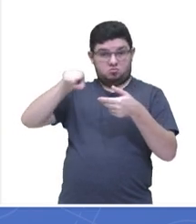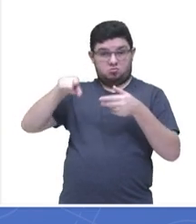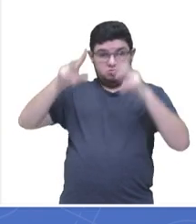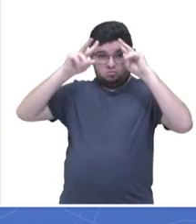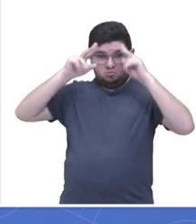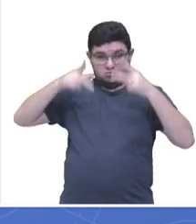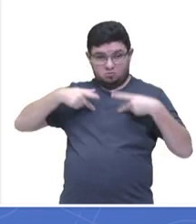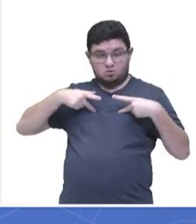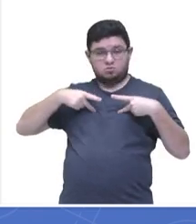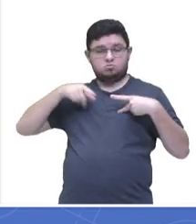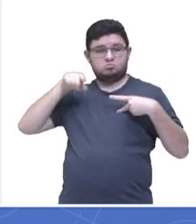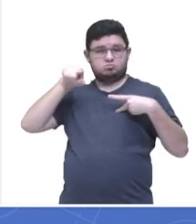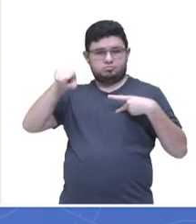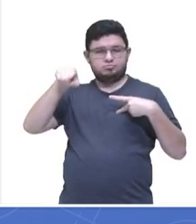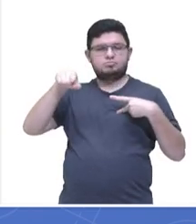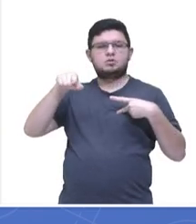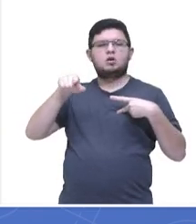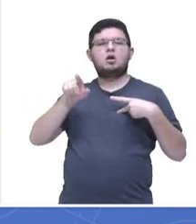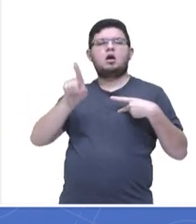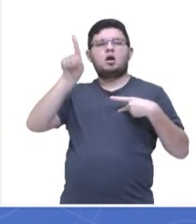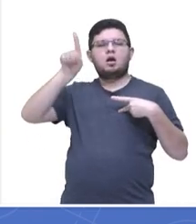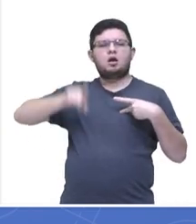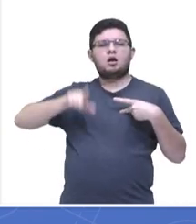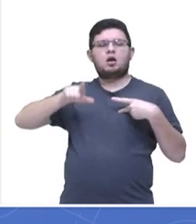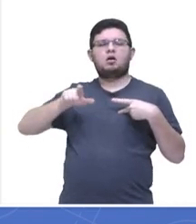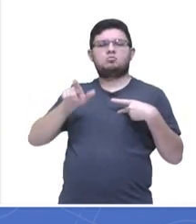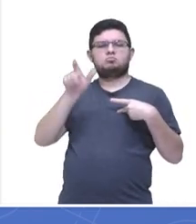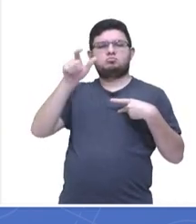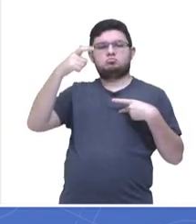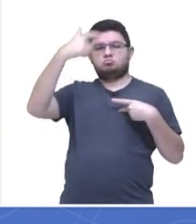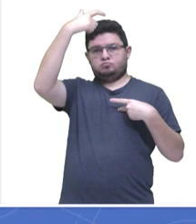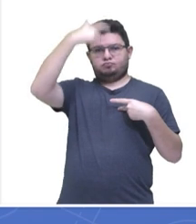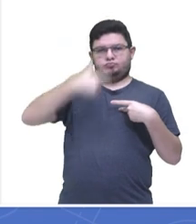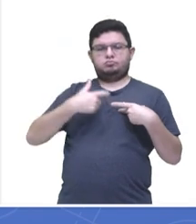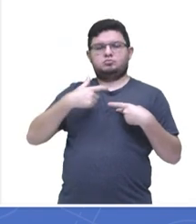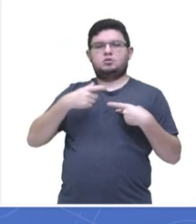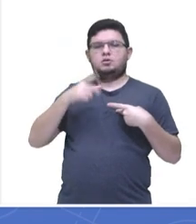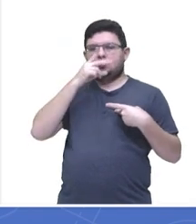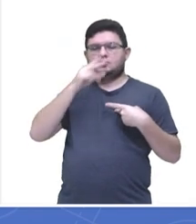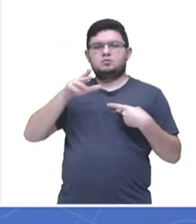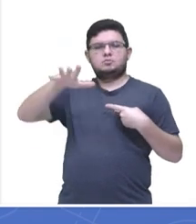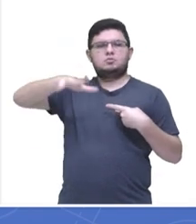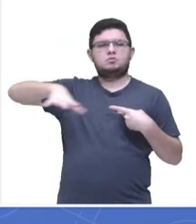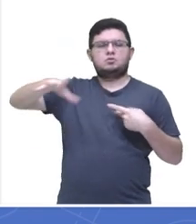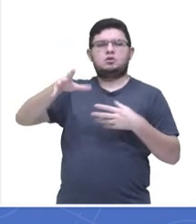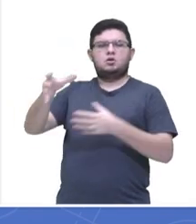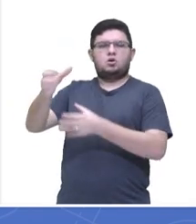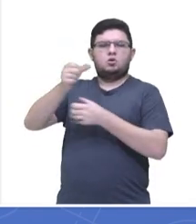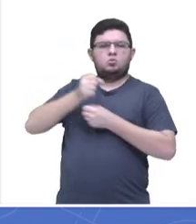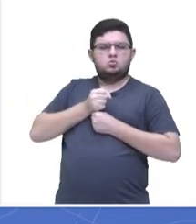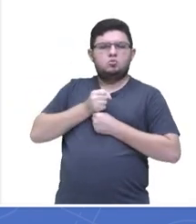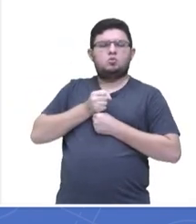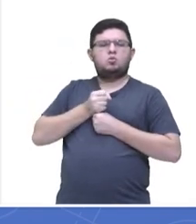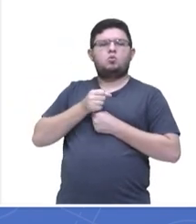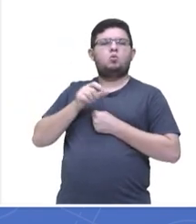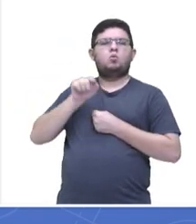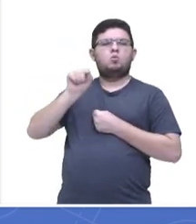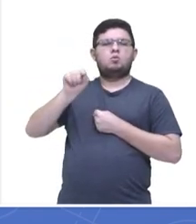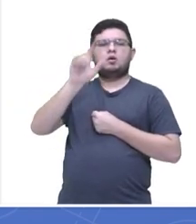compreendidos como sujeitos, tomam para si a natureza como meio para alcançar seus